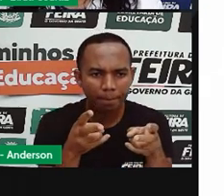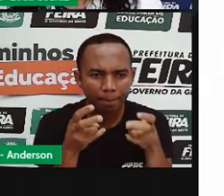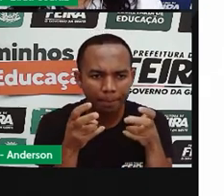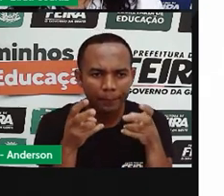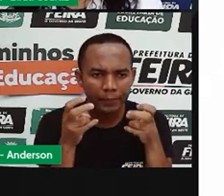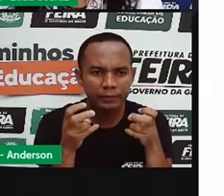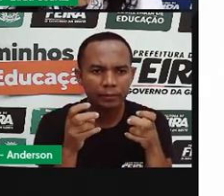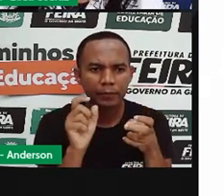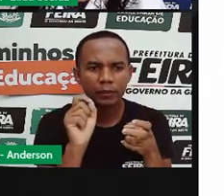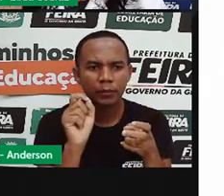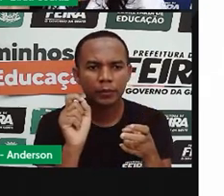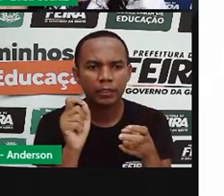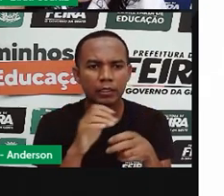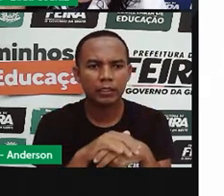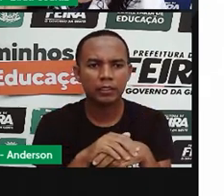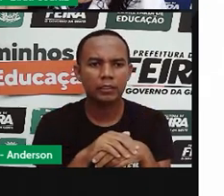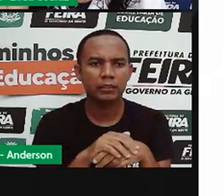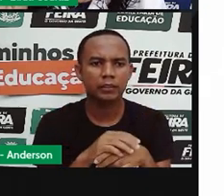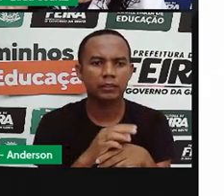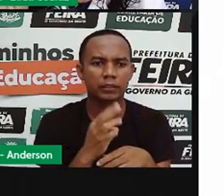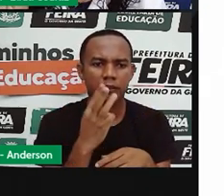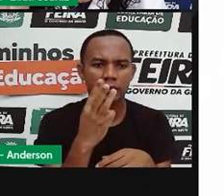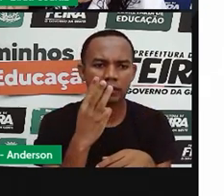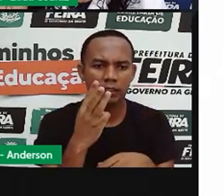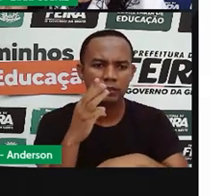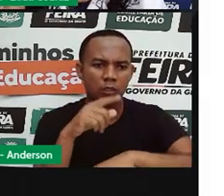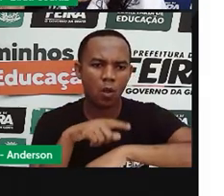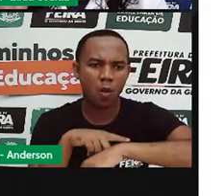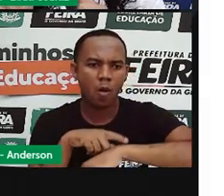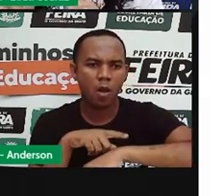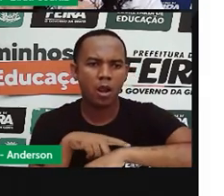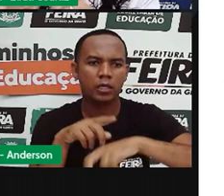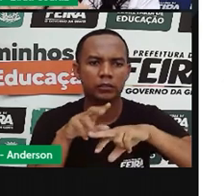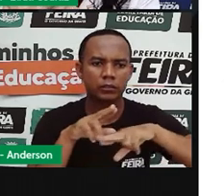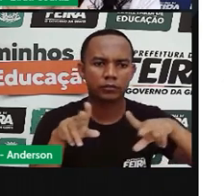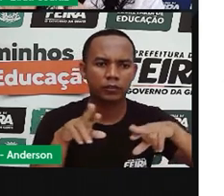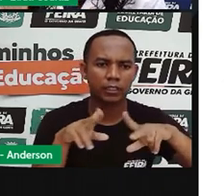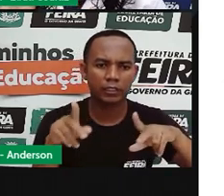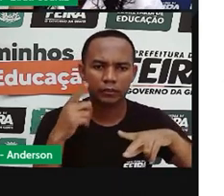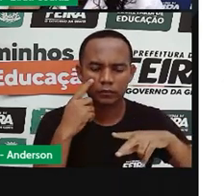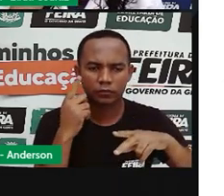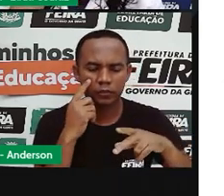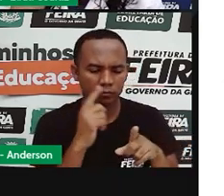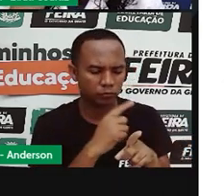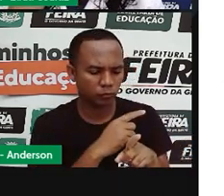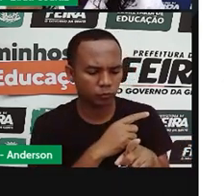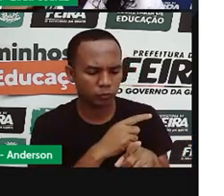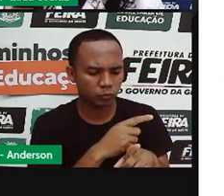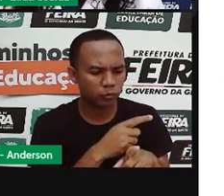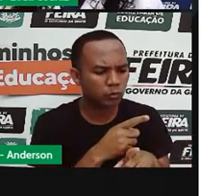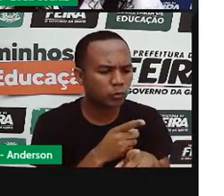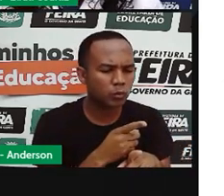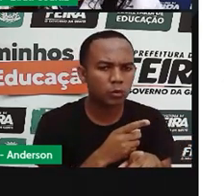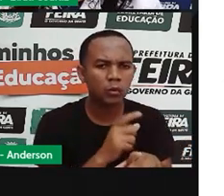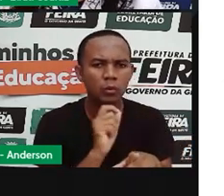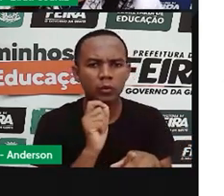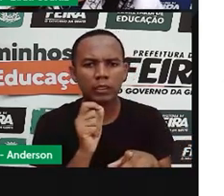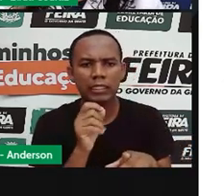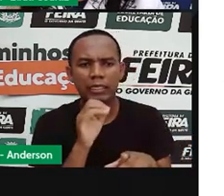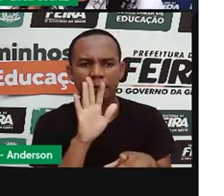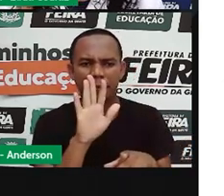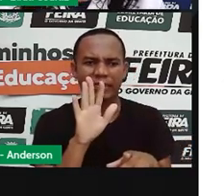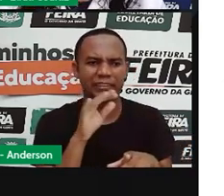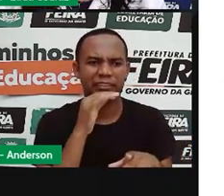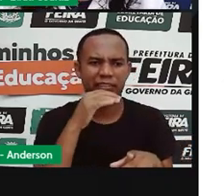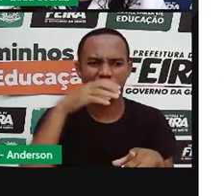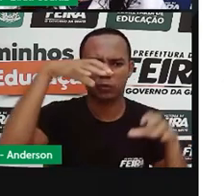a sombra dele em três horários diferentes. Três vezes você vai olhar. mas se estiver chovendo,